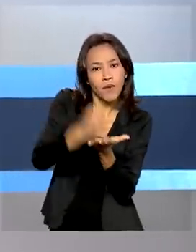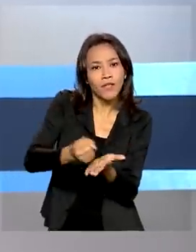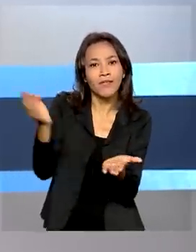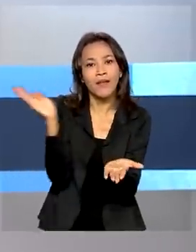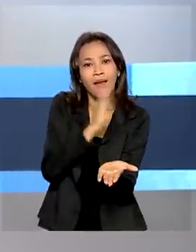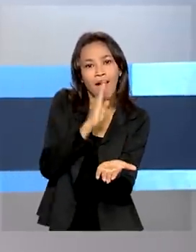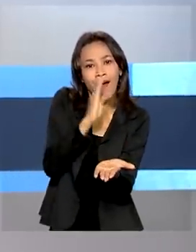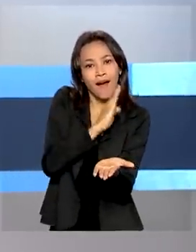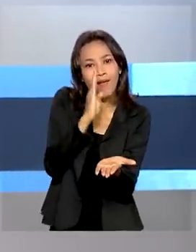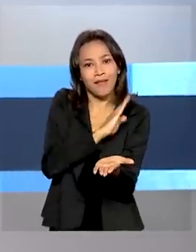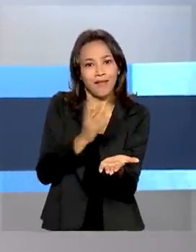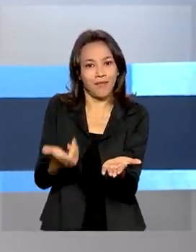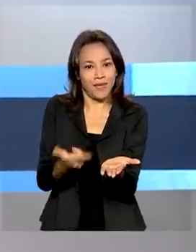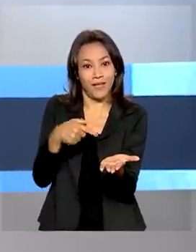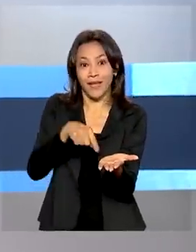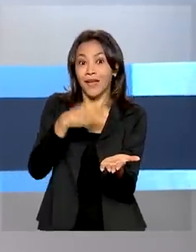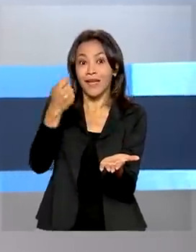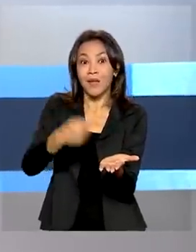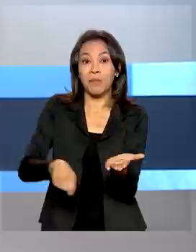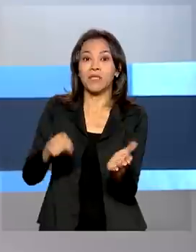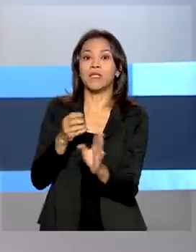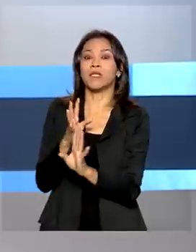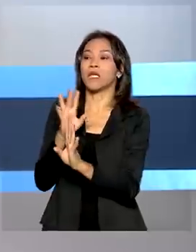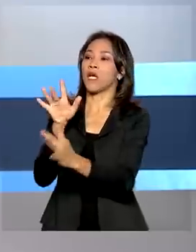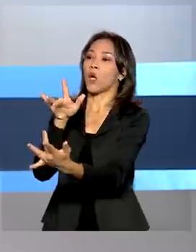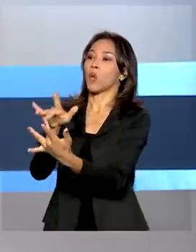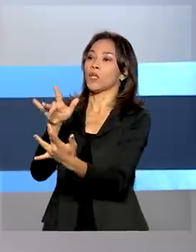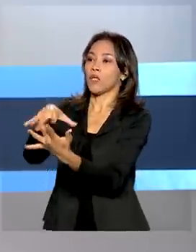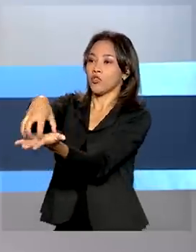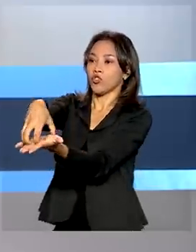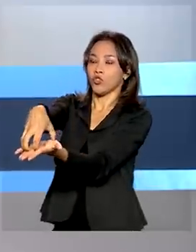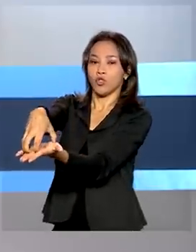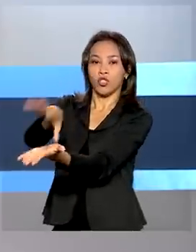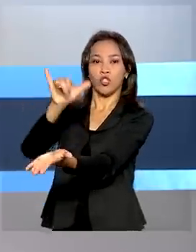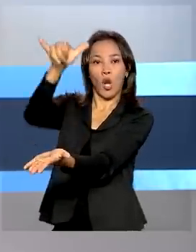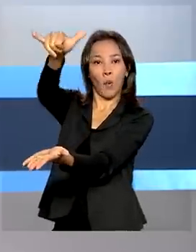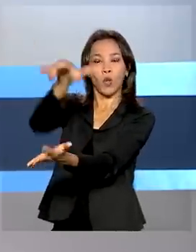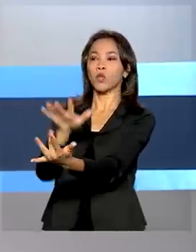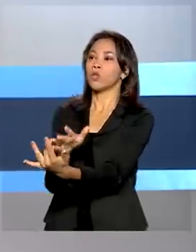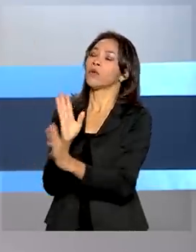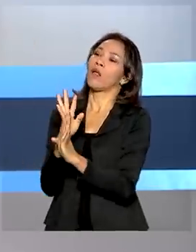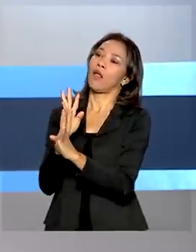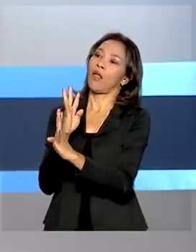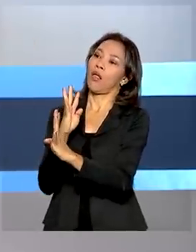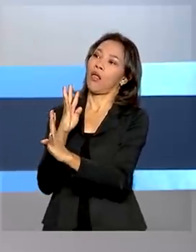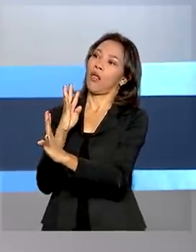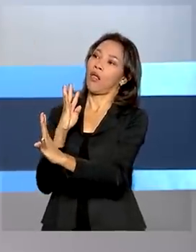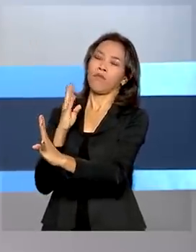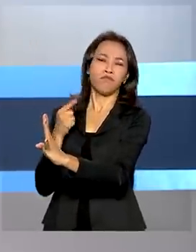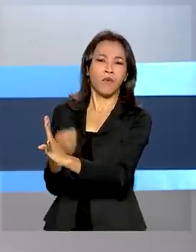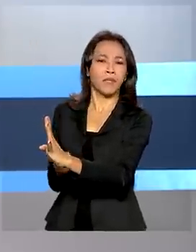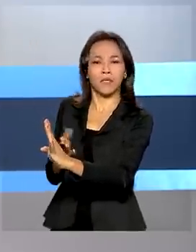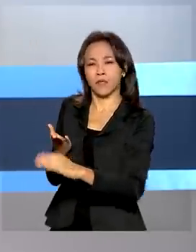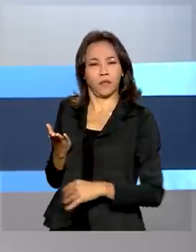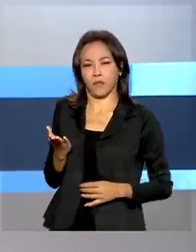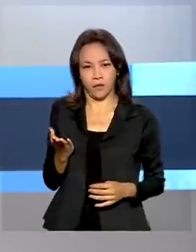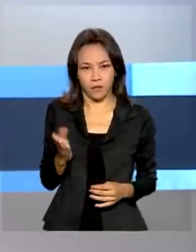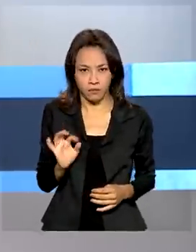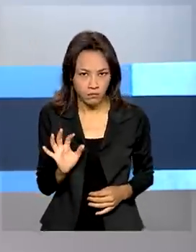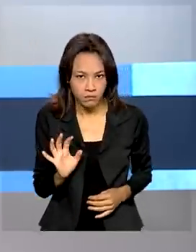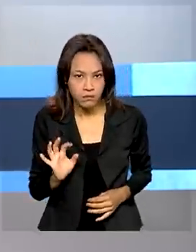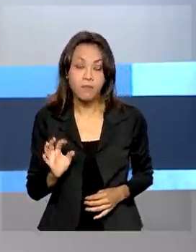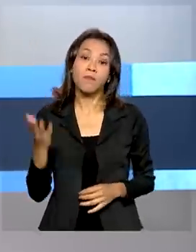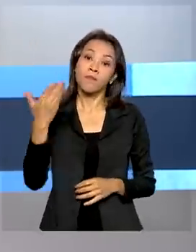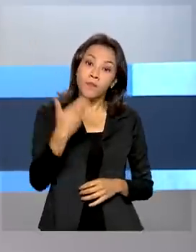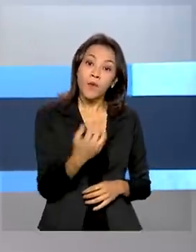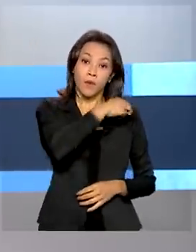rápida e sem contato com o agente de imigração nos aeroportos, evitando a necessidade de passar pela fila de controle imigratório.